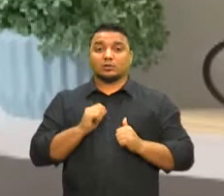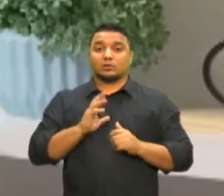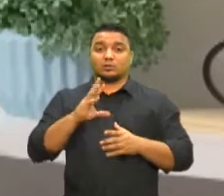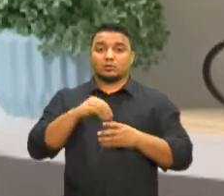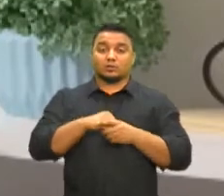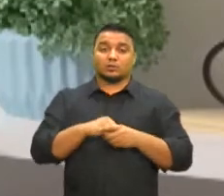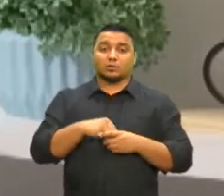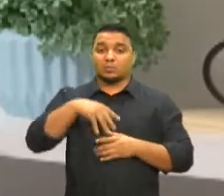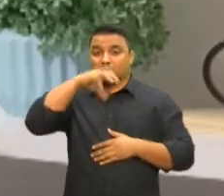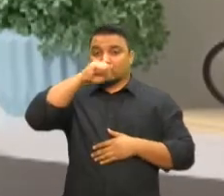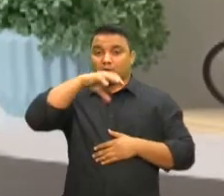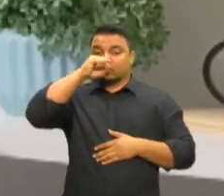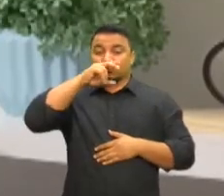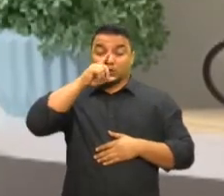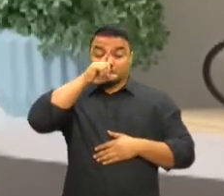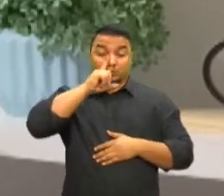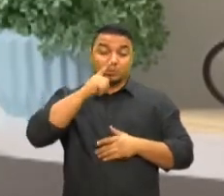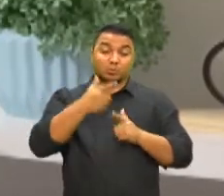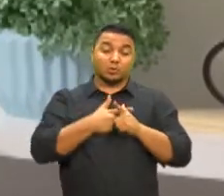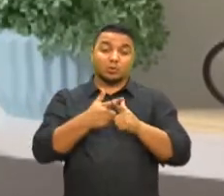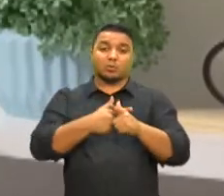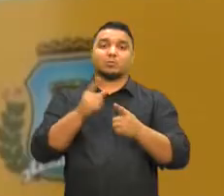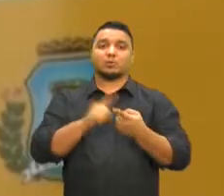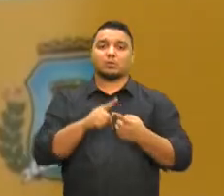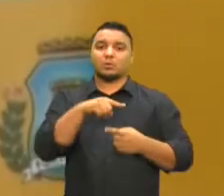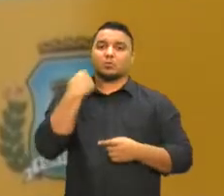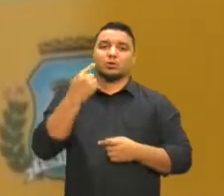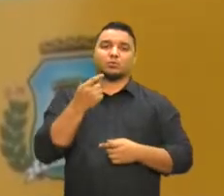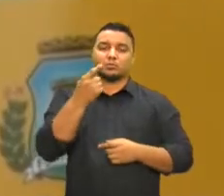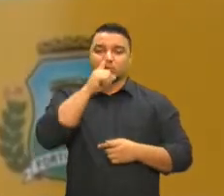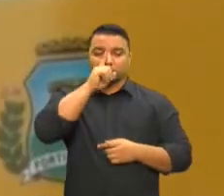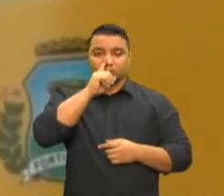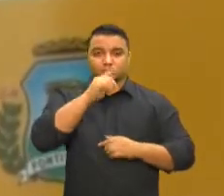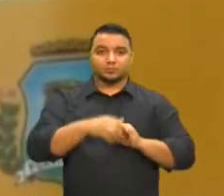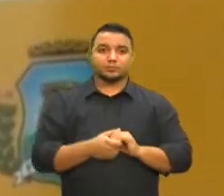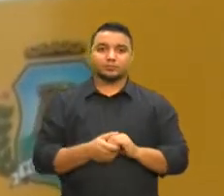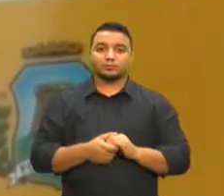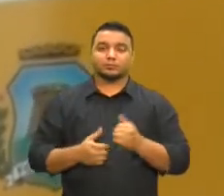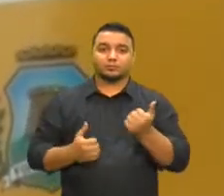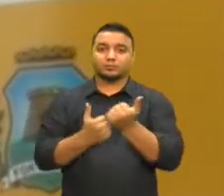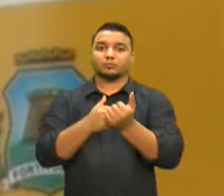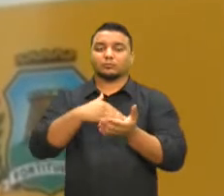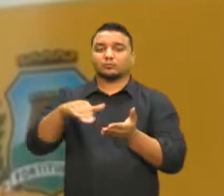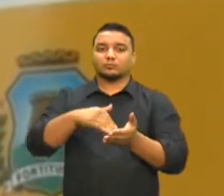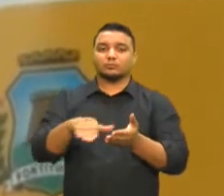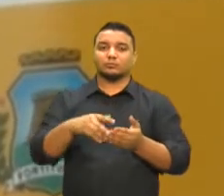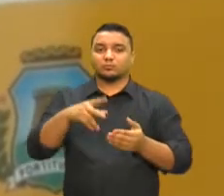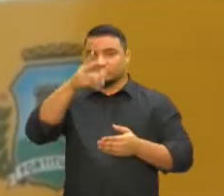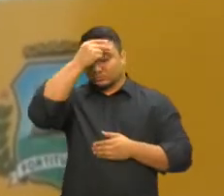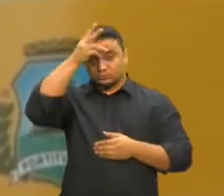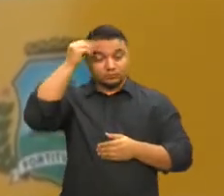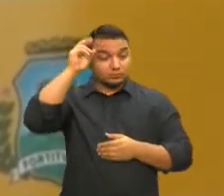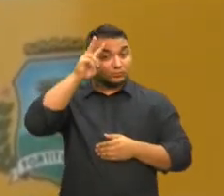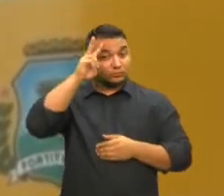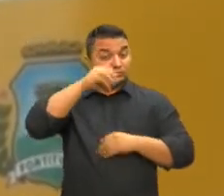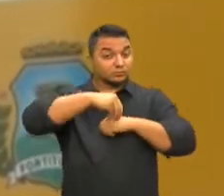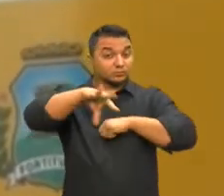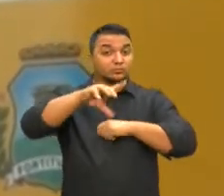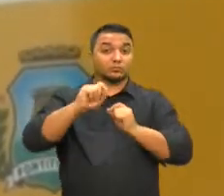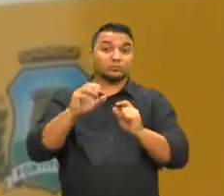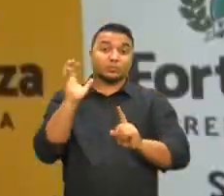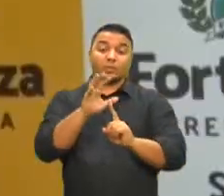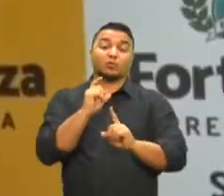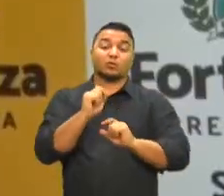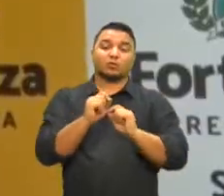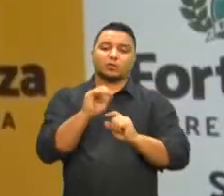respiratória aguda, podendo levar inclusive a óbito. A assessora da Secretaria Municipal de Saúde lembra que a vacina da influenza é